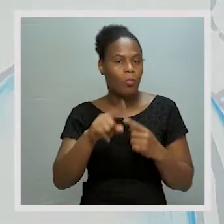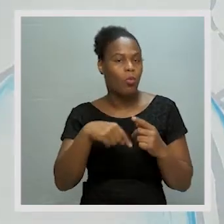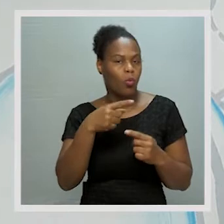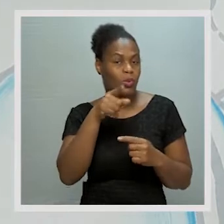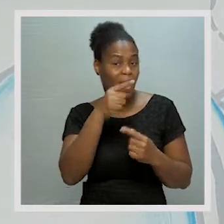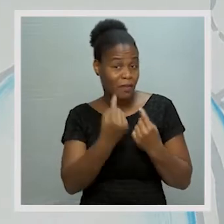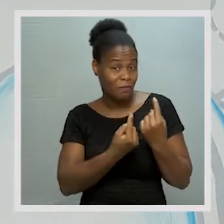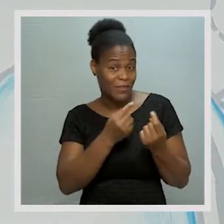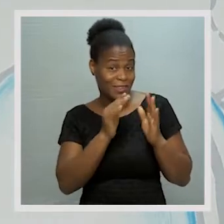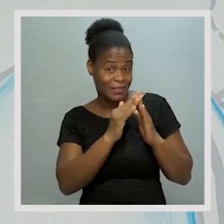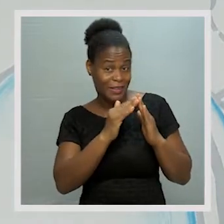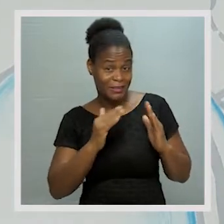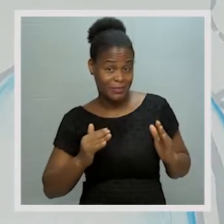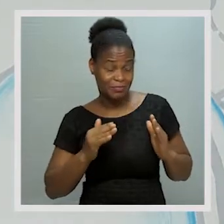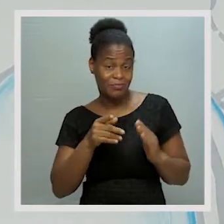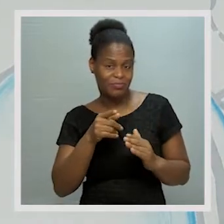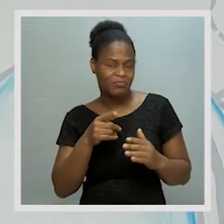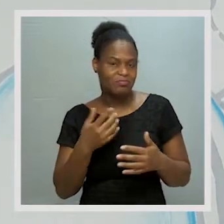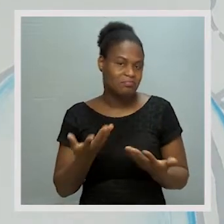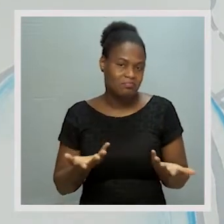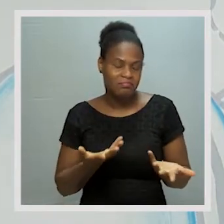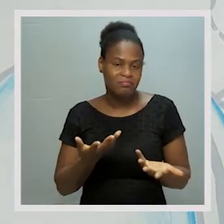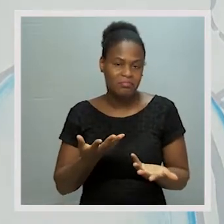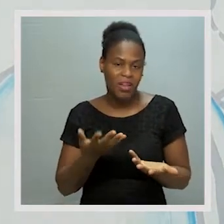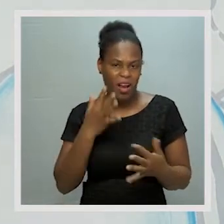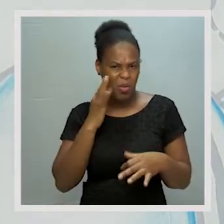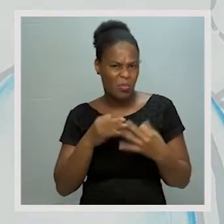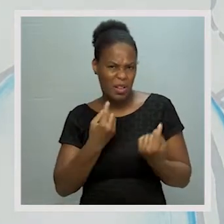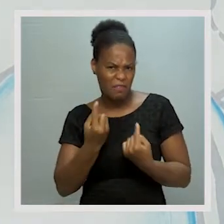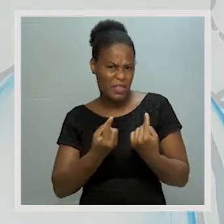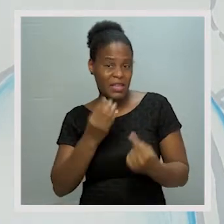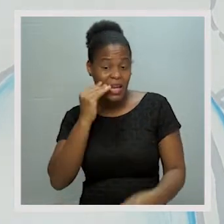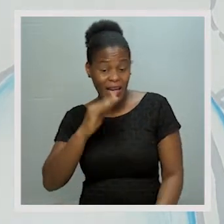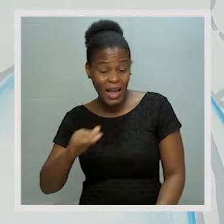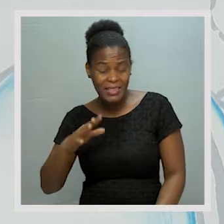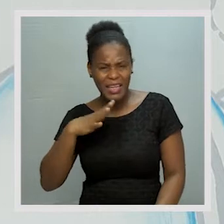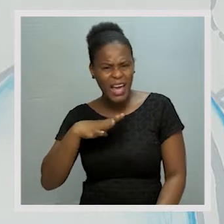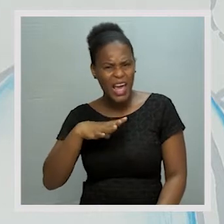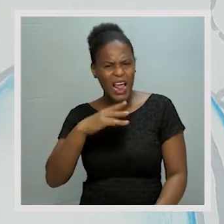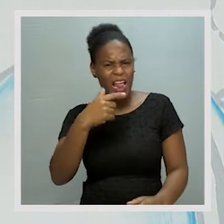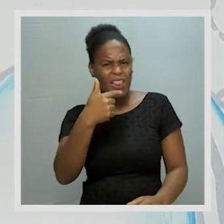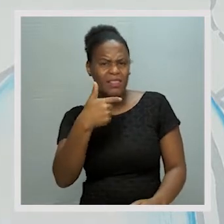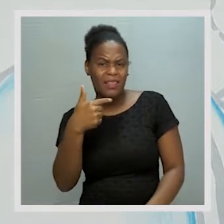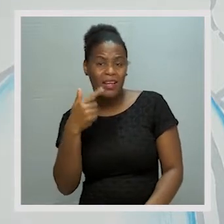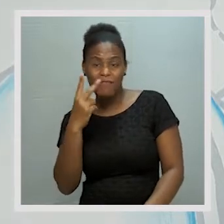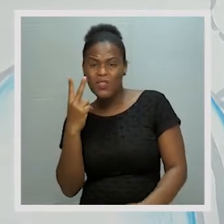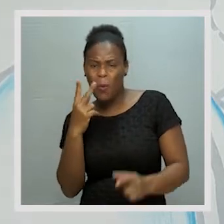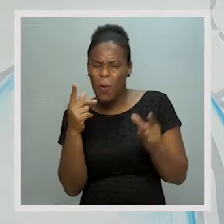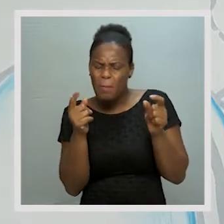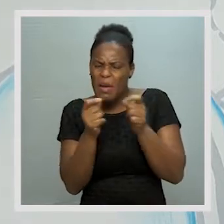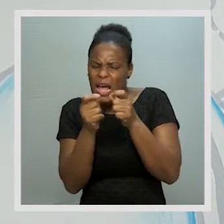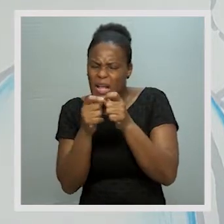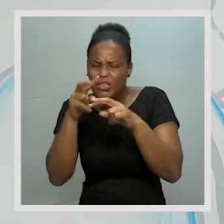E em casa, normalmente, a criança tem essa tendência de ficar muito próximo